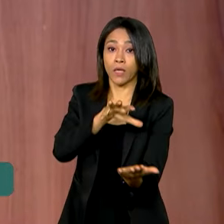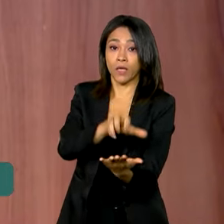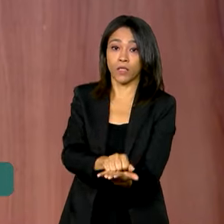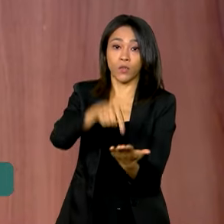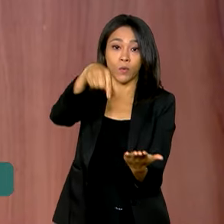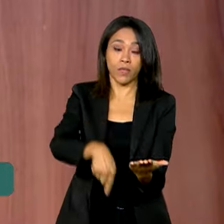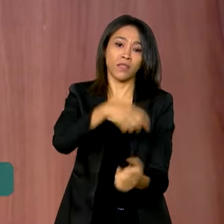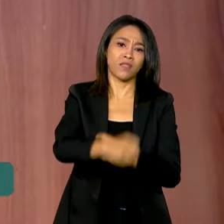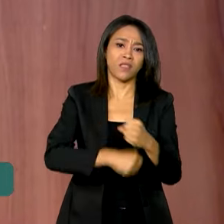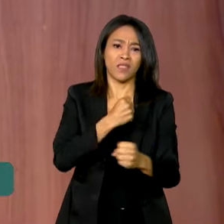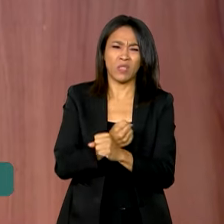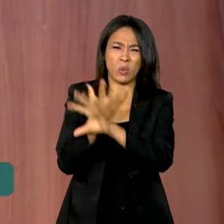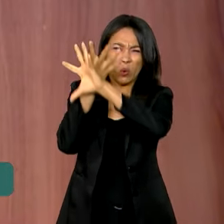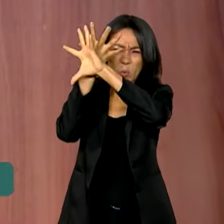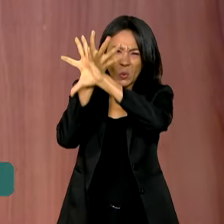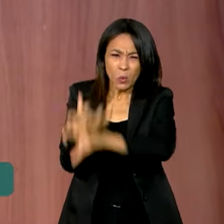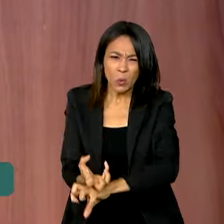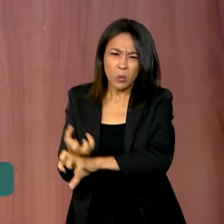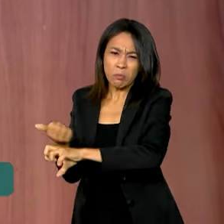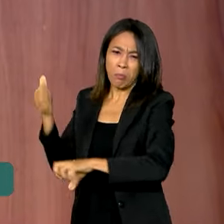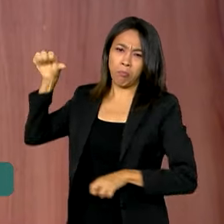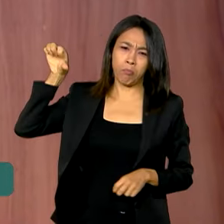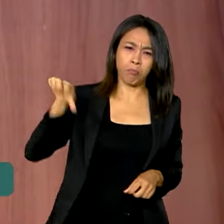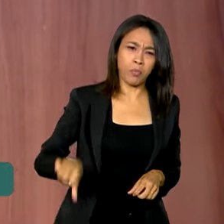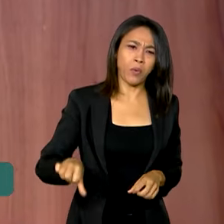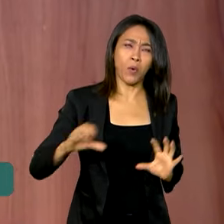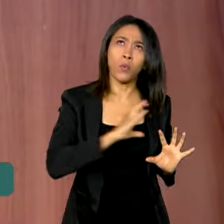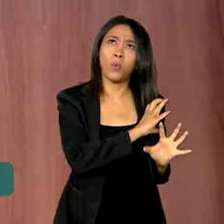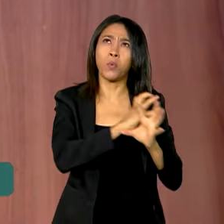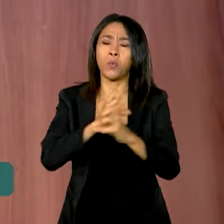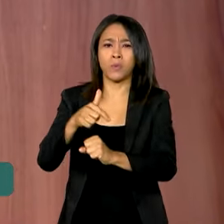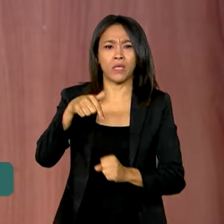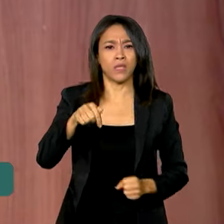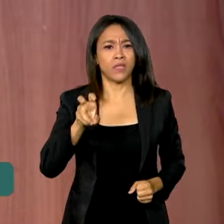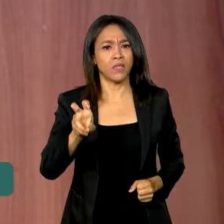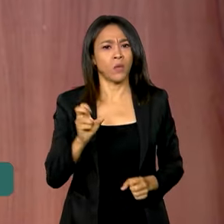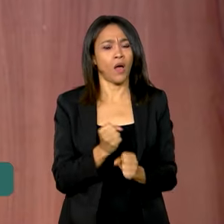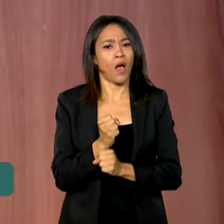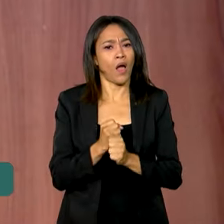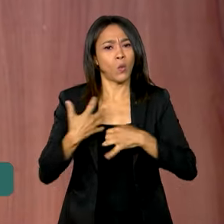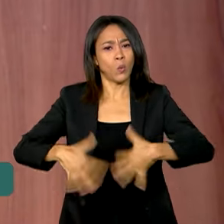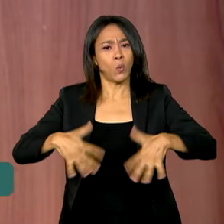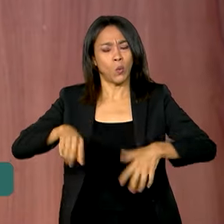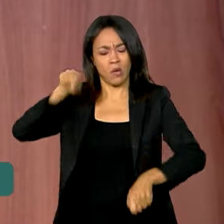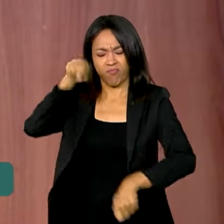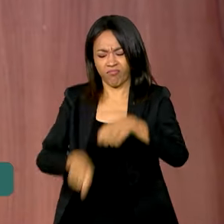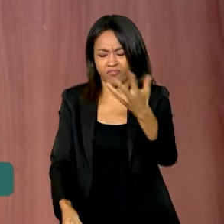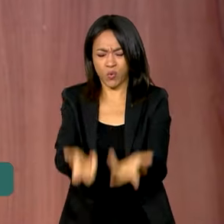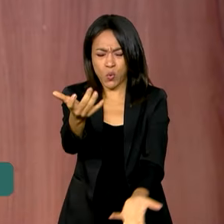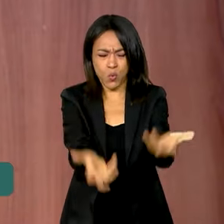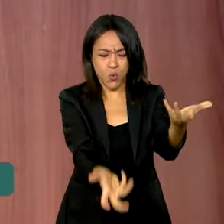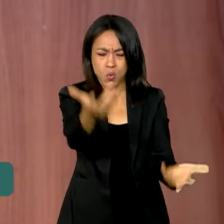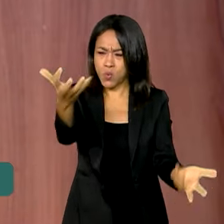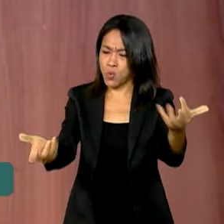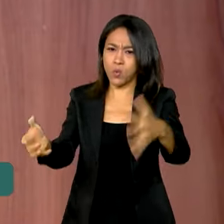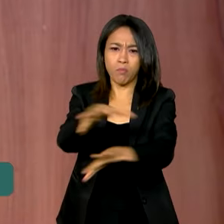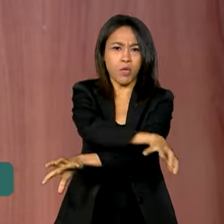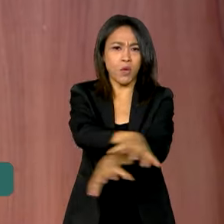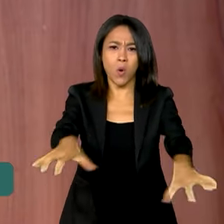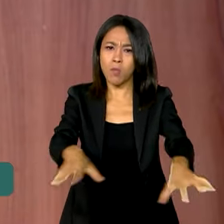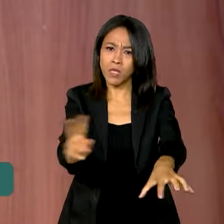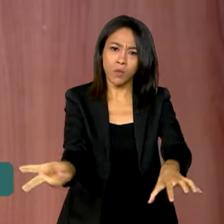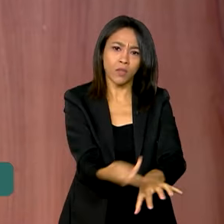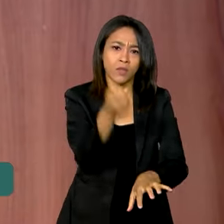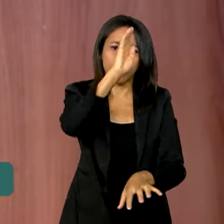ano, a maior seca dos últimos 75 anos, o que provocou níveis recordes de queimadas em todos os biomas. A